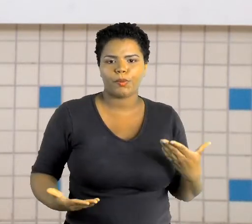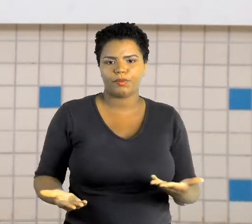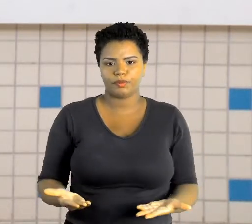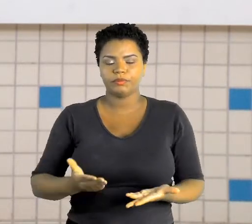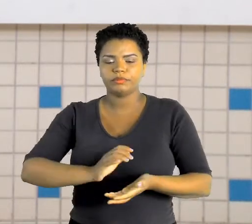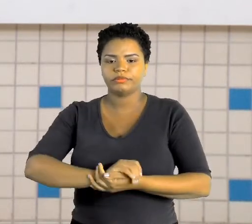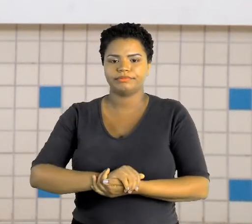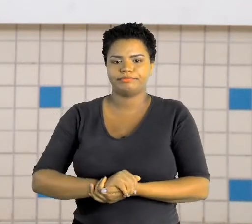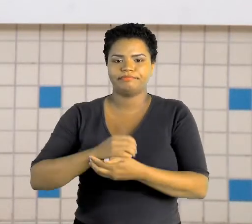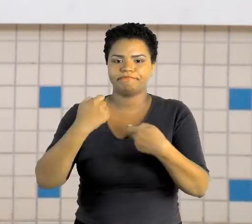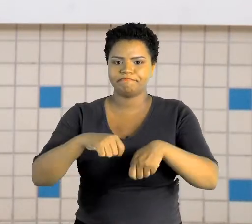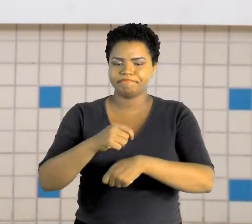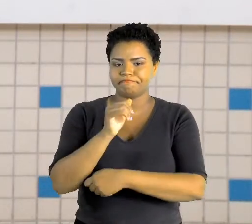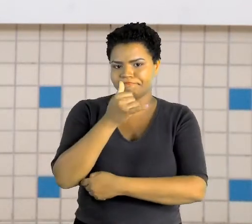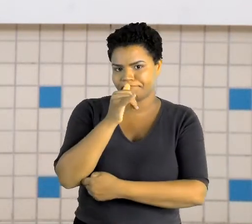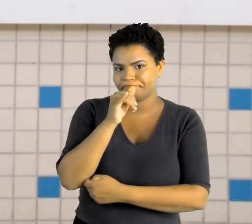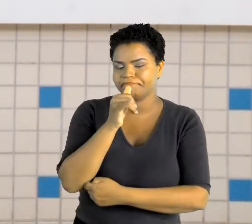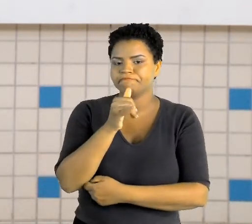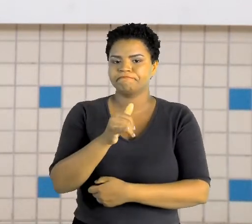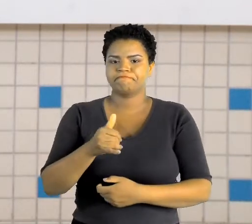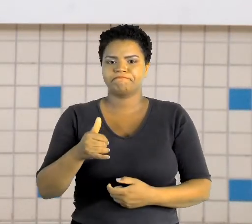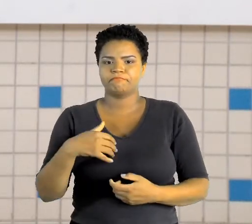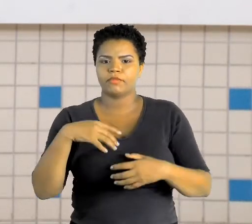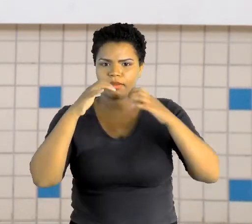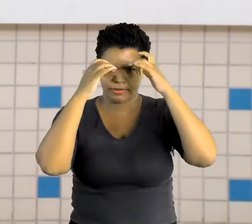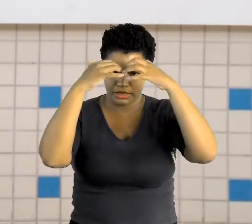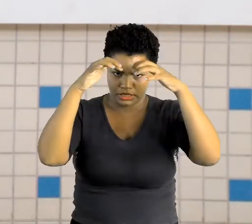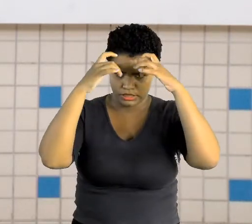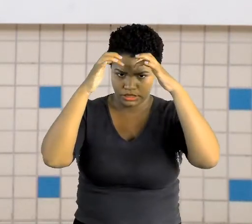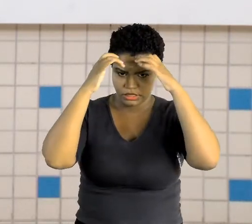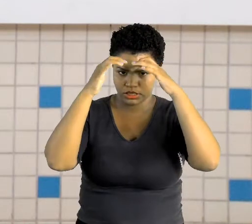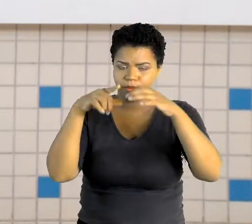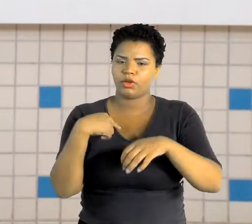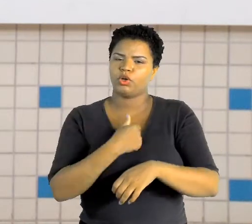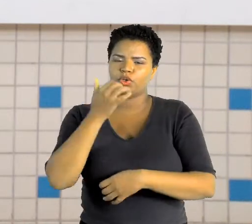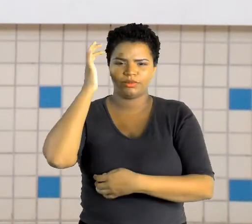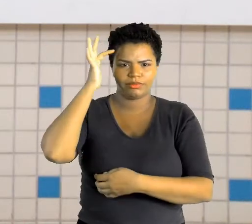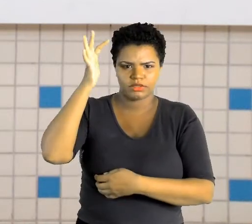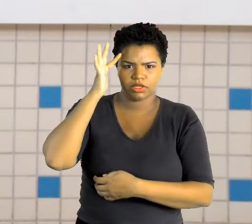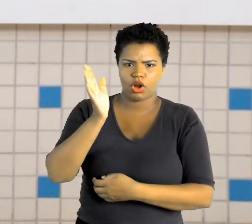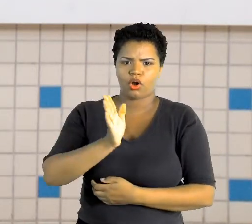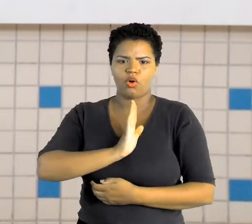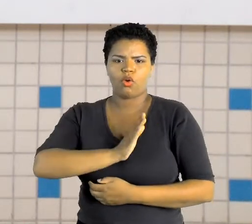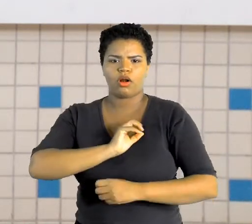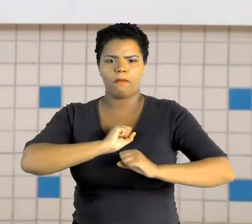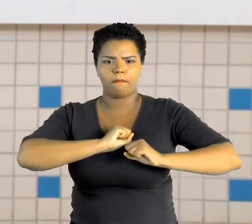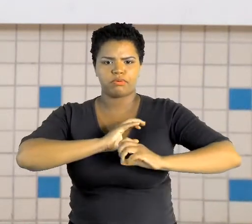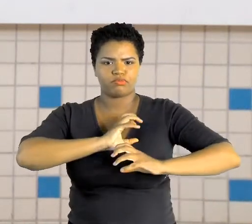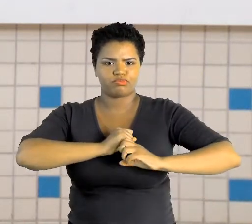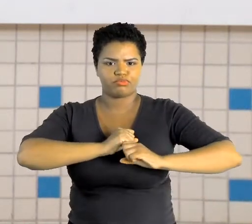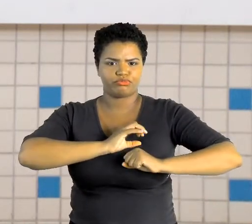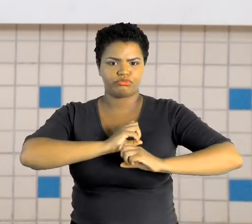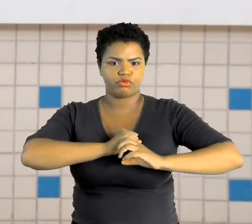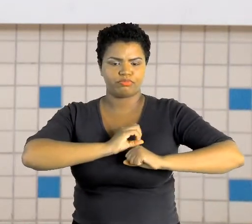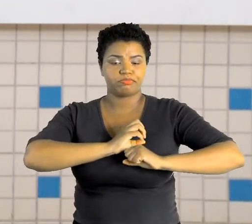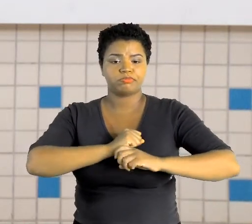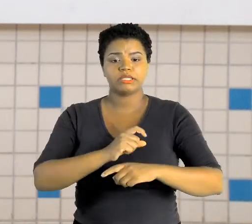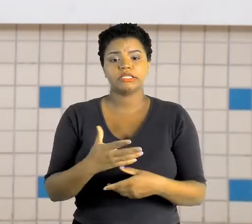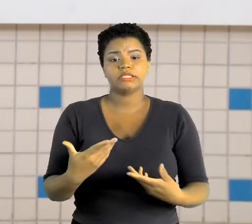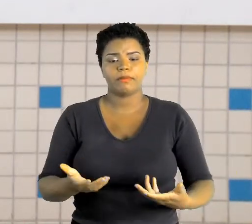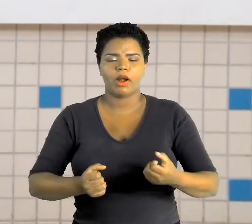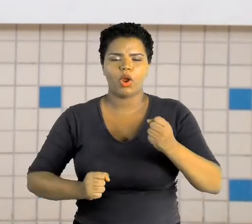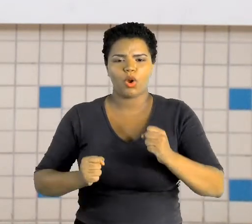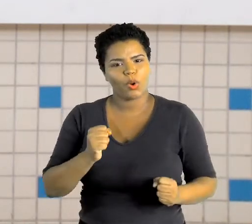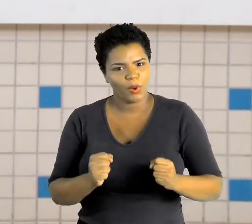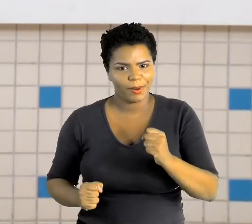nós precisamos da energia para as nossas funções cerebrais, para a gente pensar, para o nosso coração bater, para nós podermos correr,